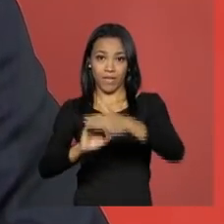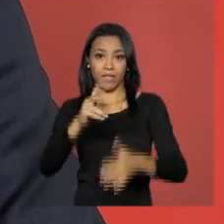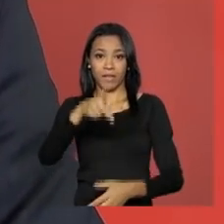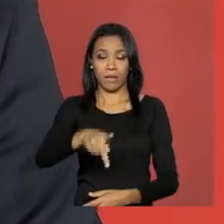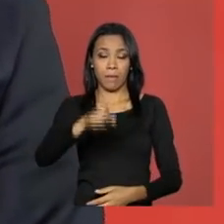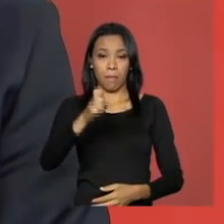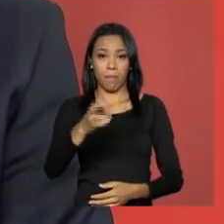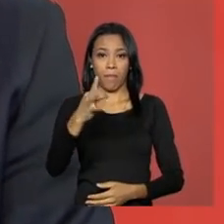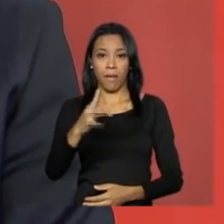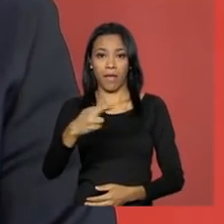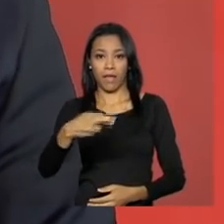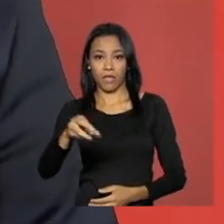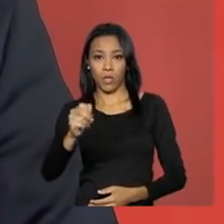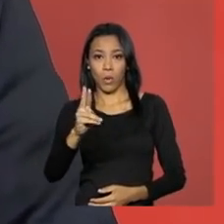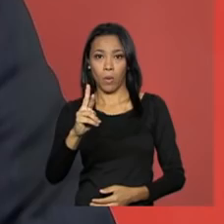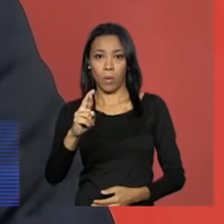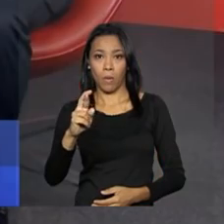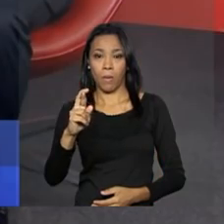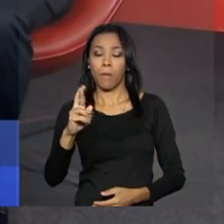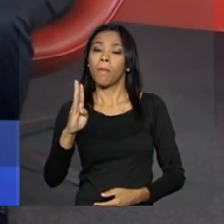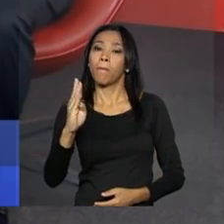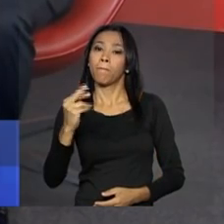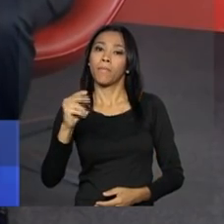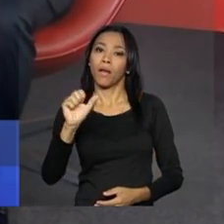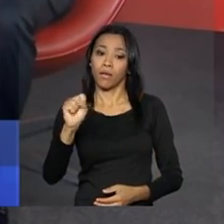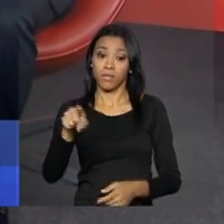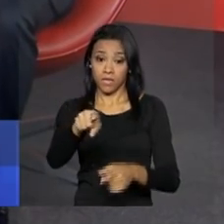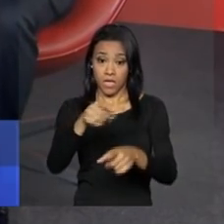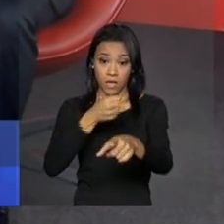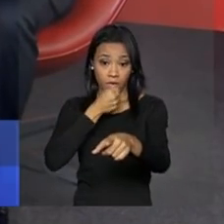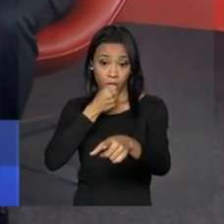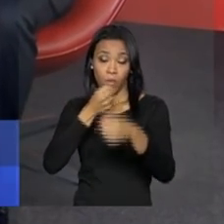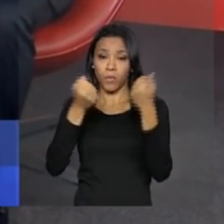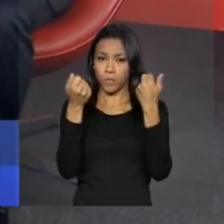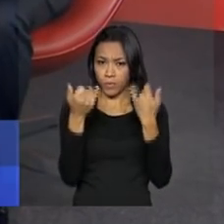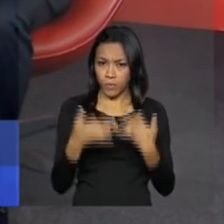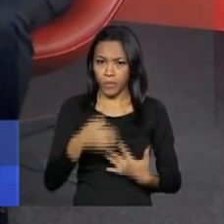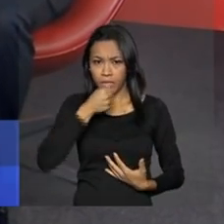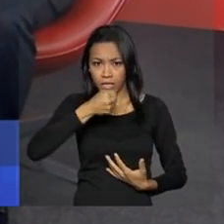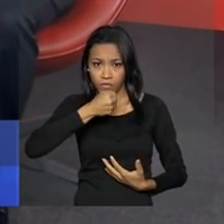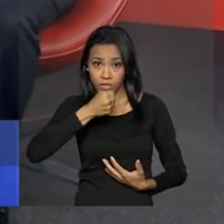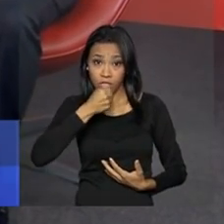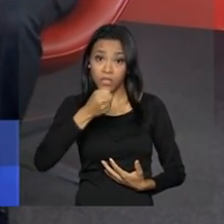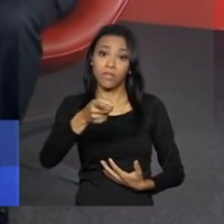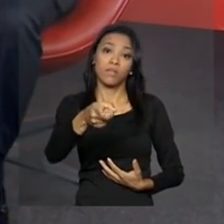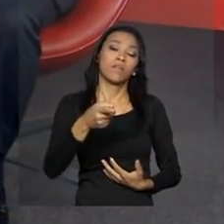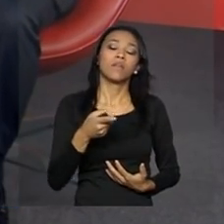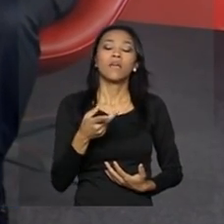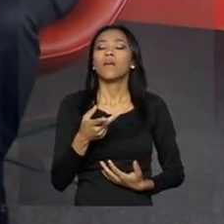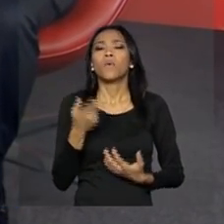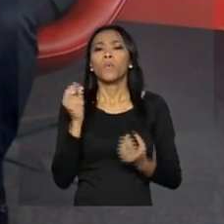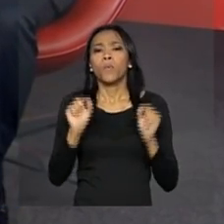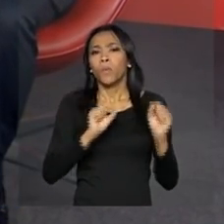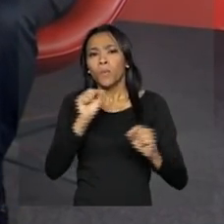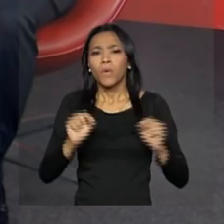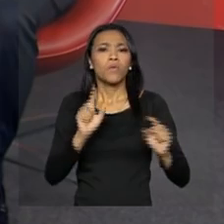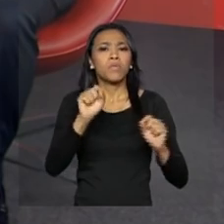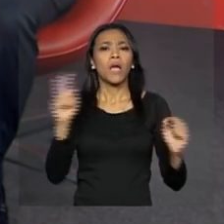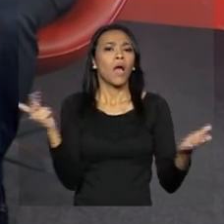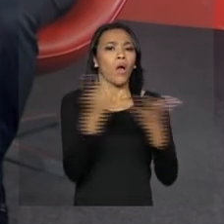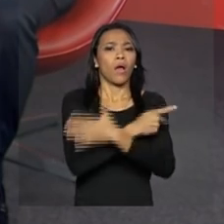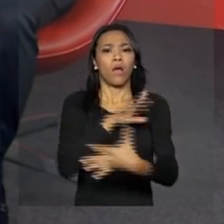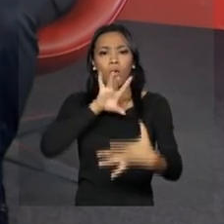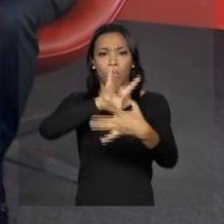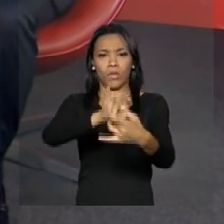Em entrevista ao programa Brasilianas, na TV Brasil, o ministro da Justiça, Eugênio Aragão, comentou sobre o atual momento do